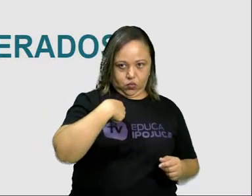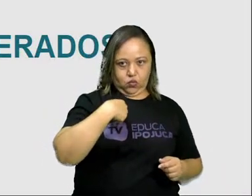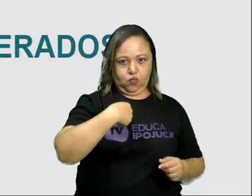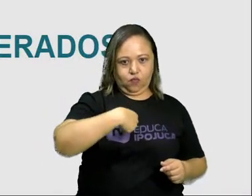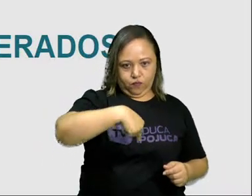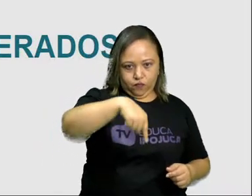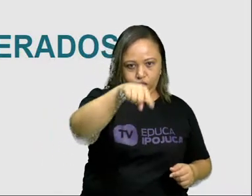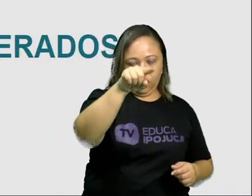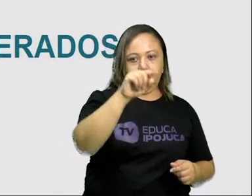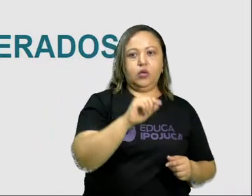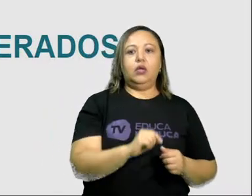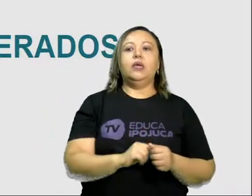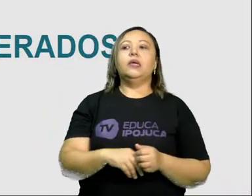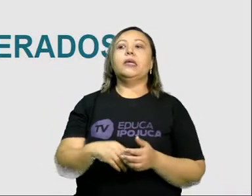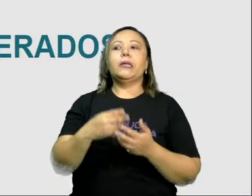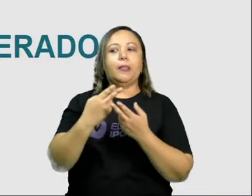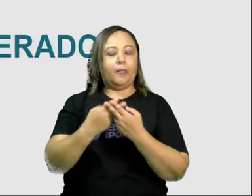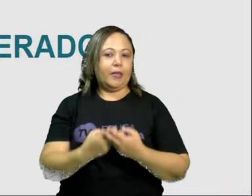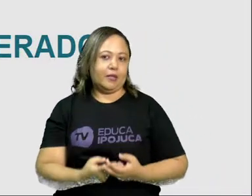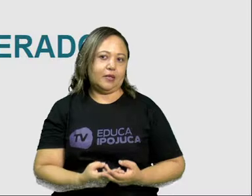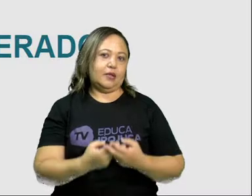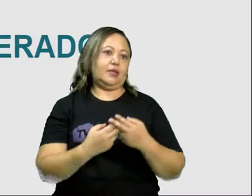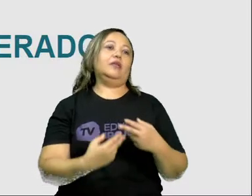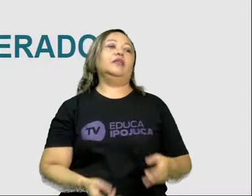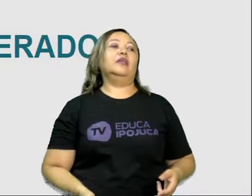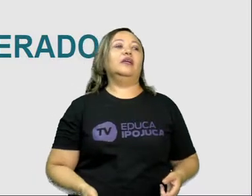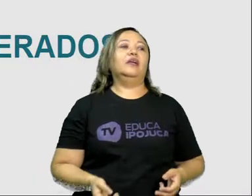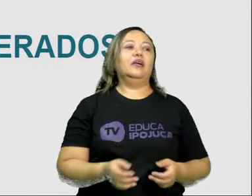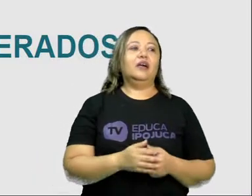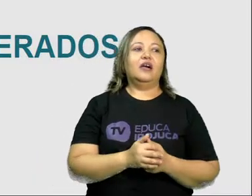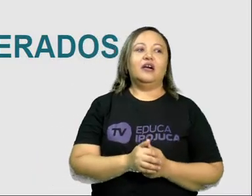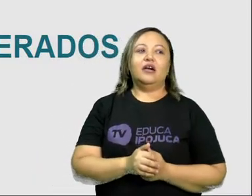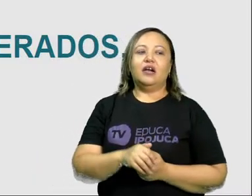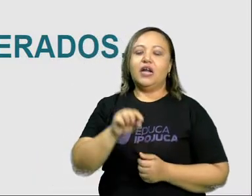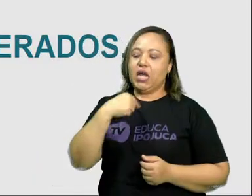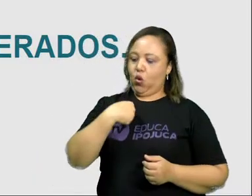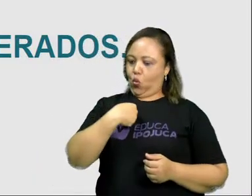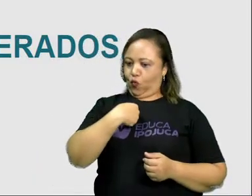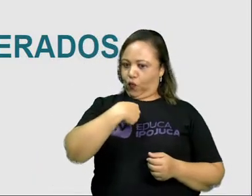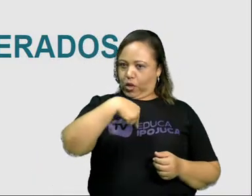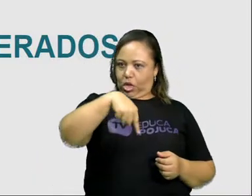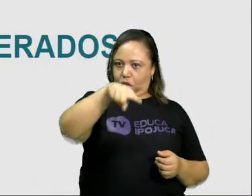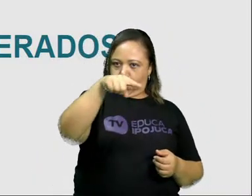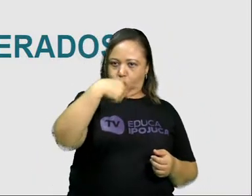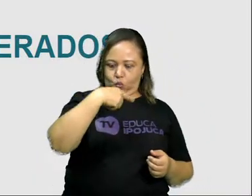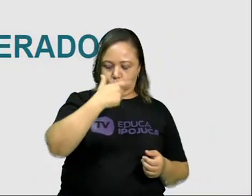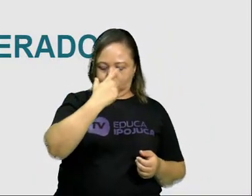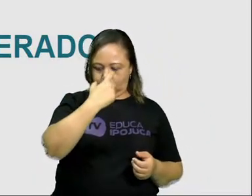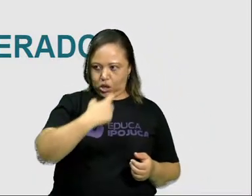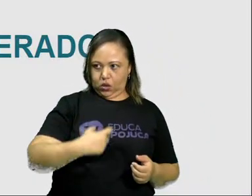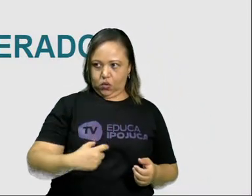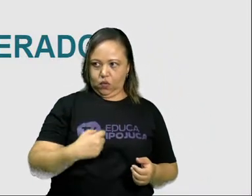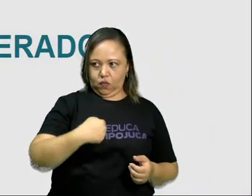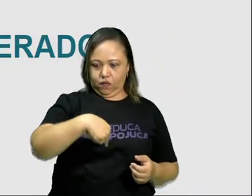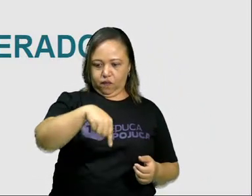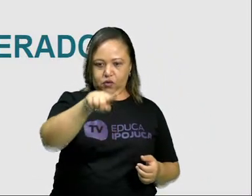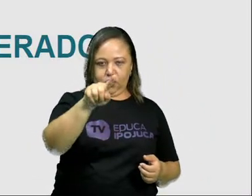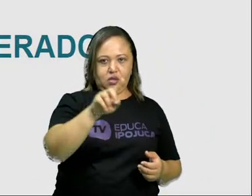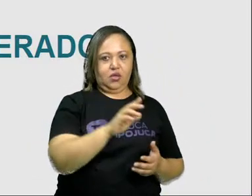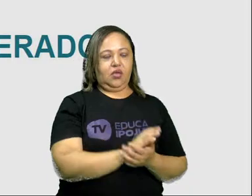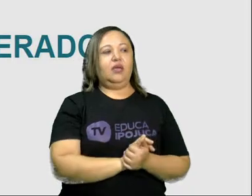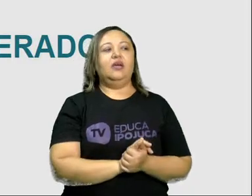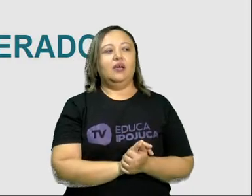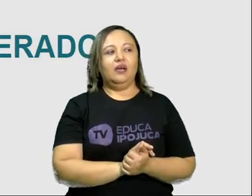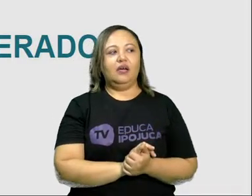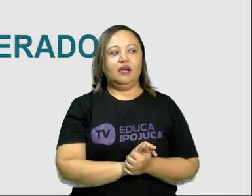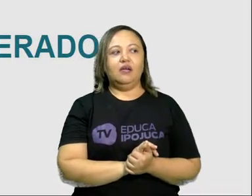moderado. Quem fui? Nós temos aí, ó. Eu fui. Eu fui.